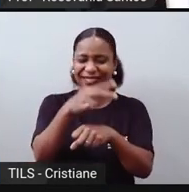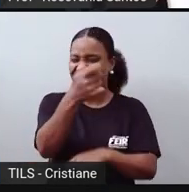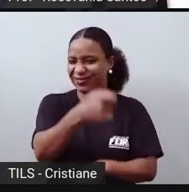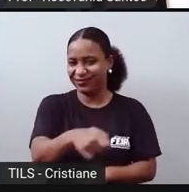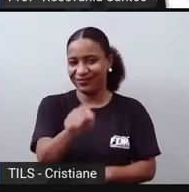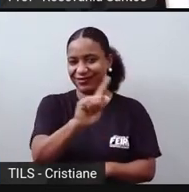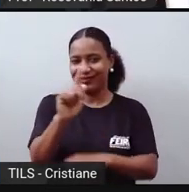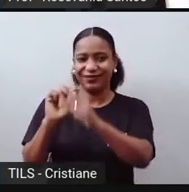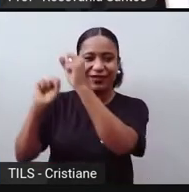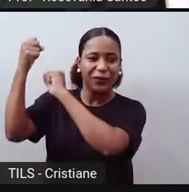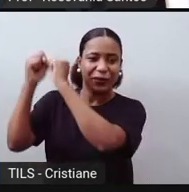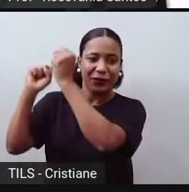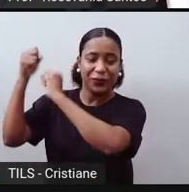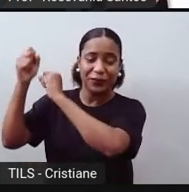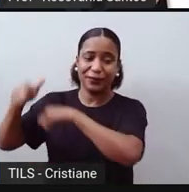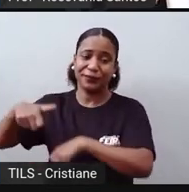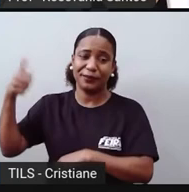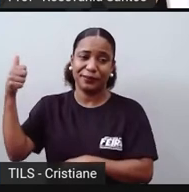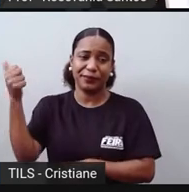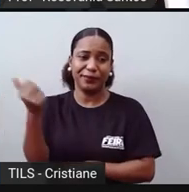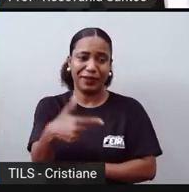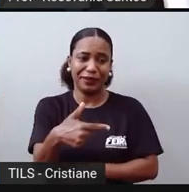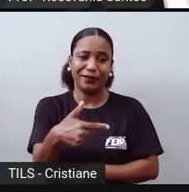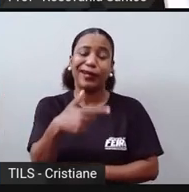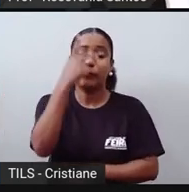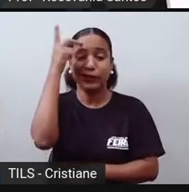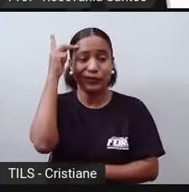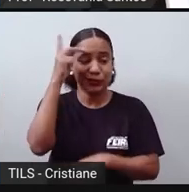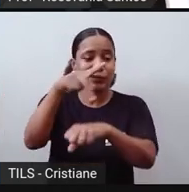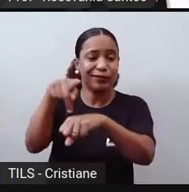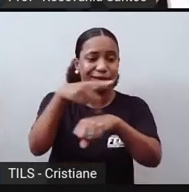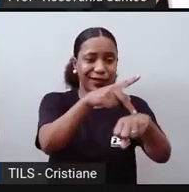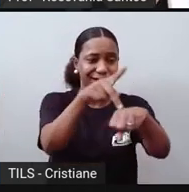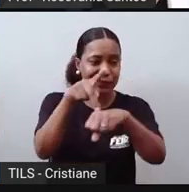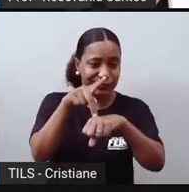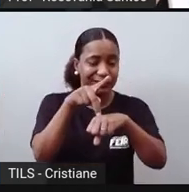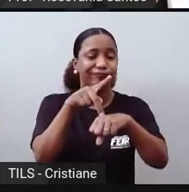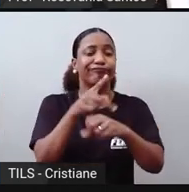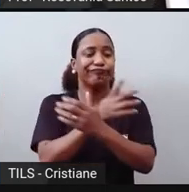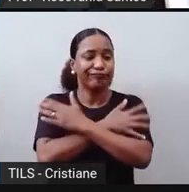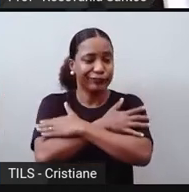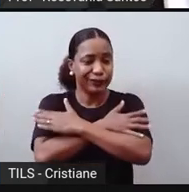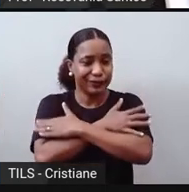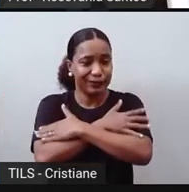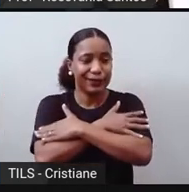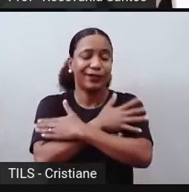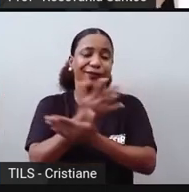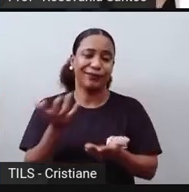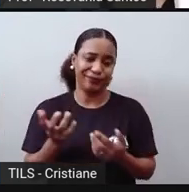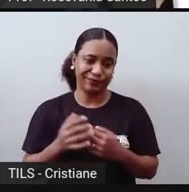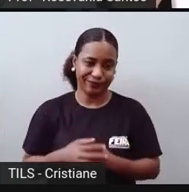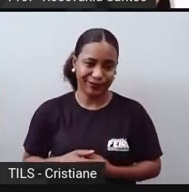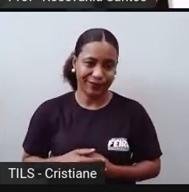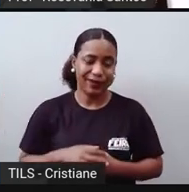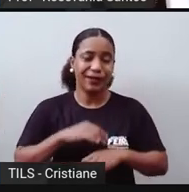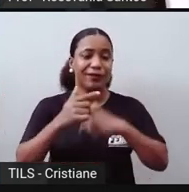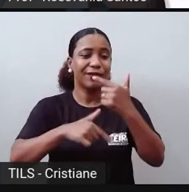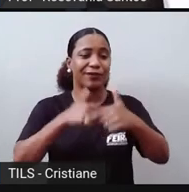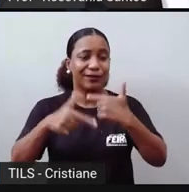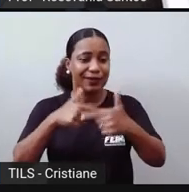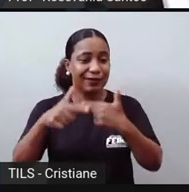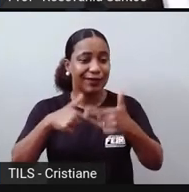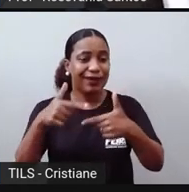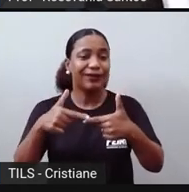acabaram ficando desempregadas sem poder se recolocar no mercado de trabalho, porque os empregos que são oferecidos,